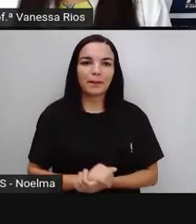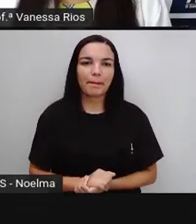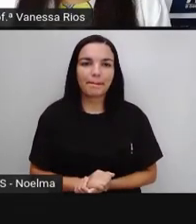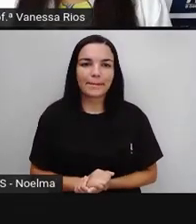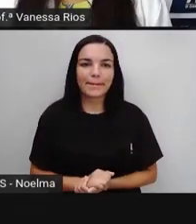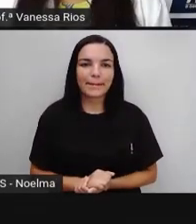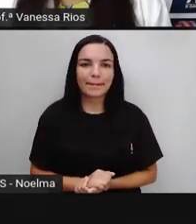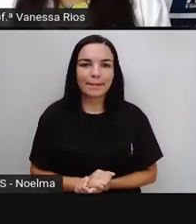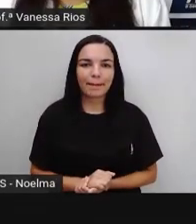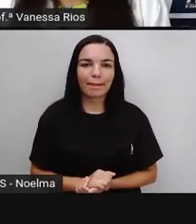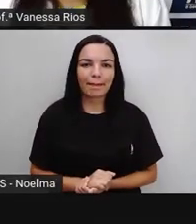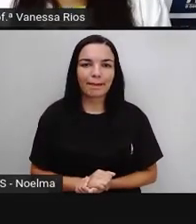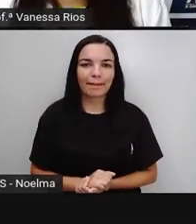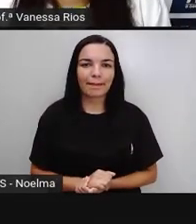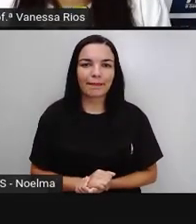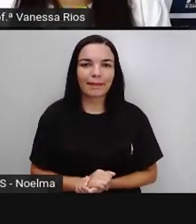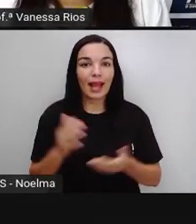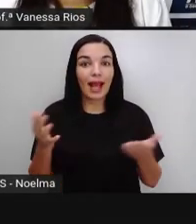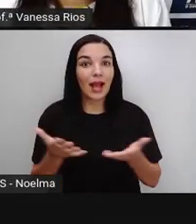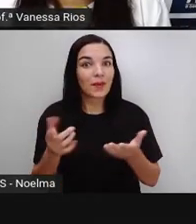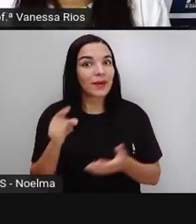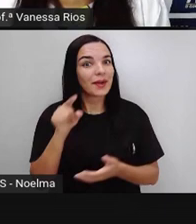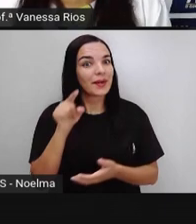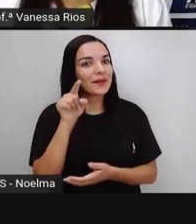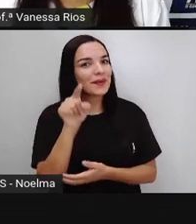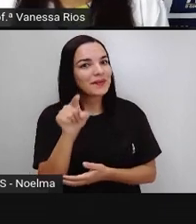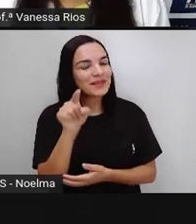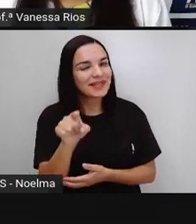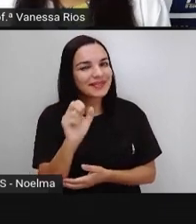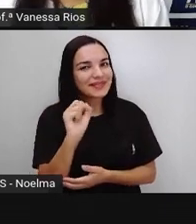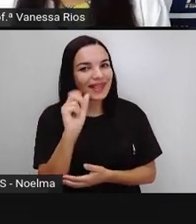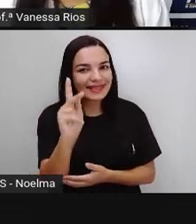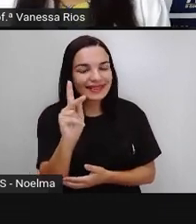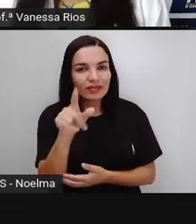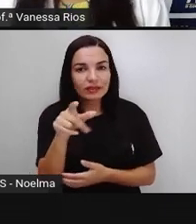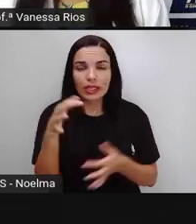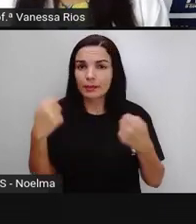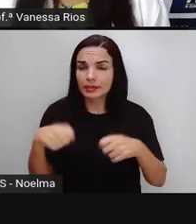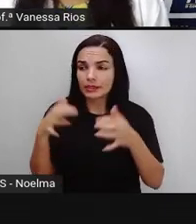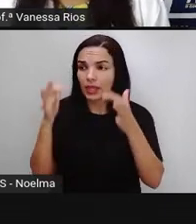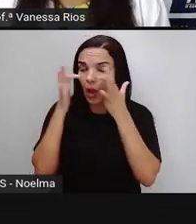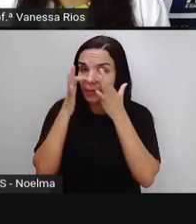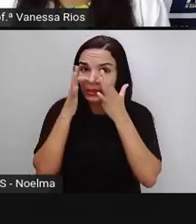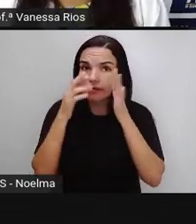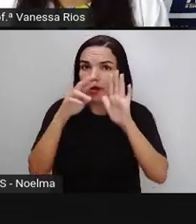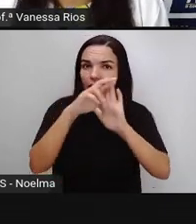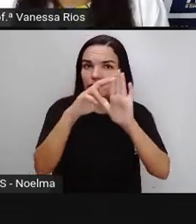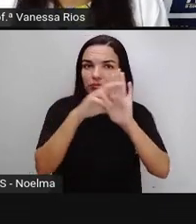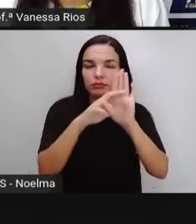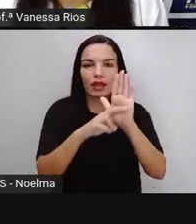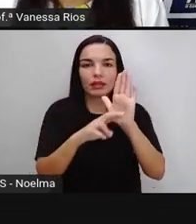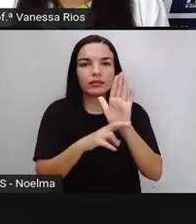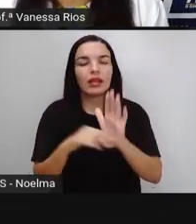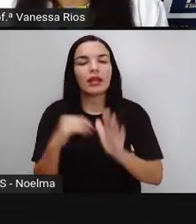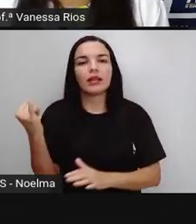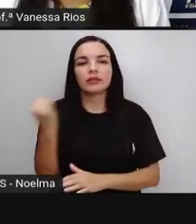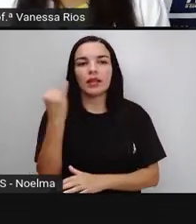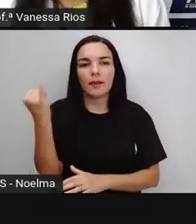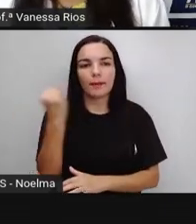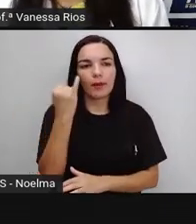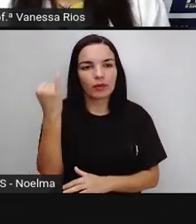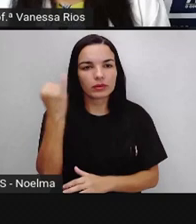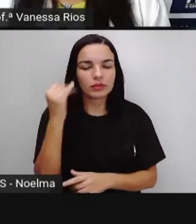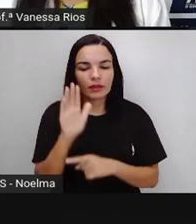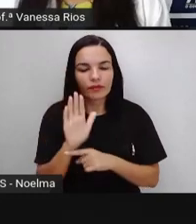E aí agora, ó, é com você, tá certo? Observando aí as regras, né? Tão importantes que vão nos